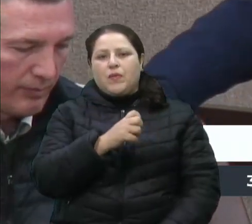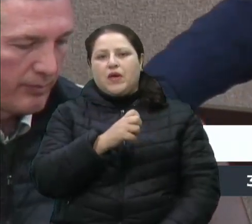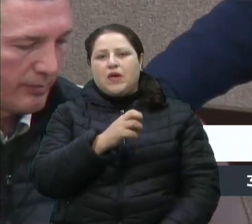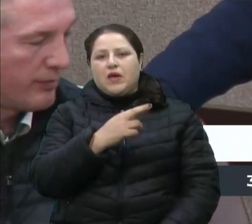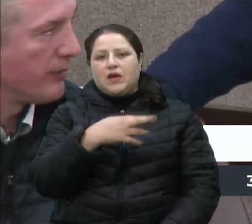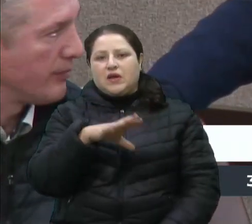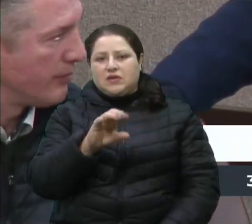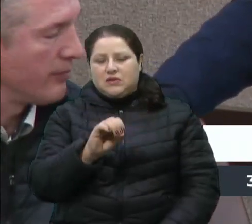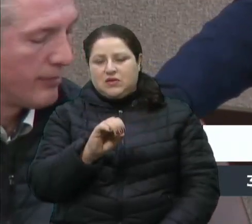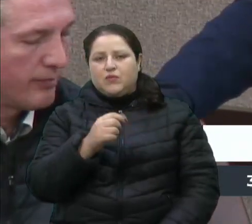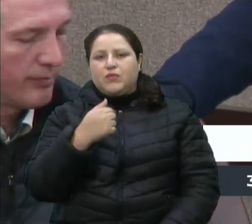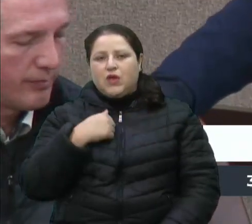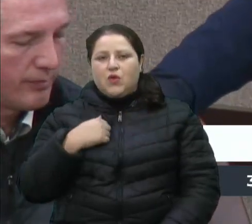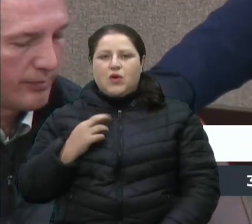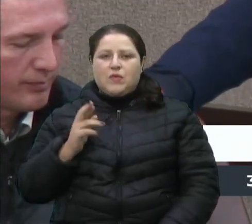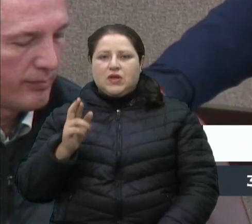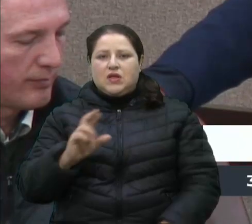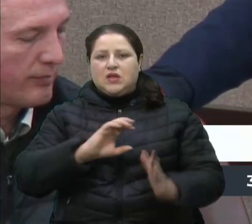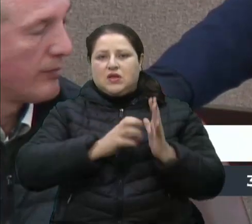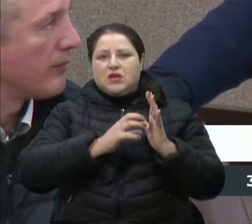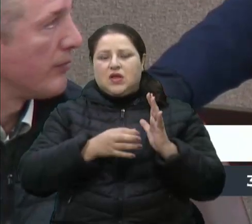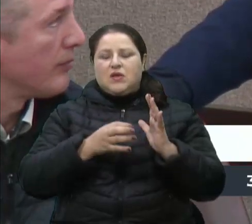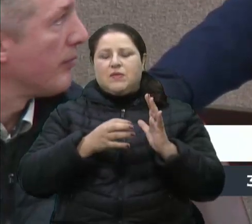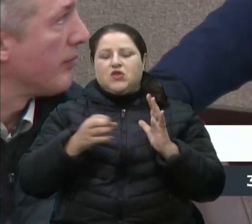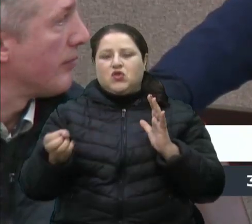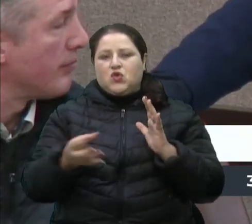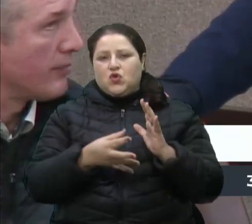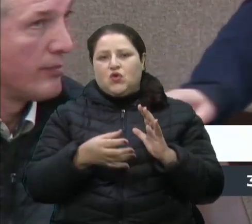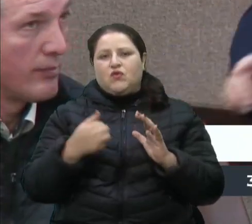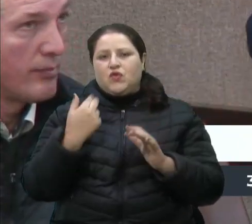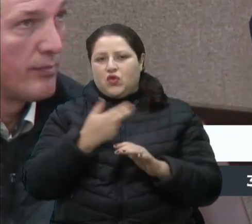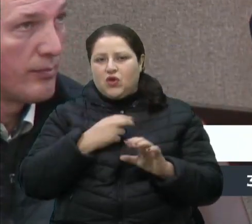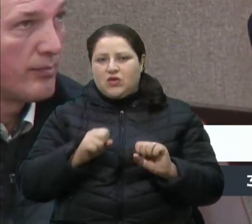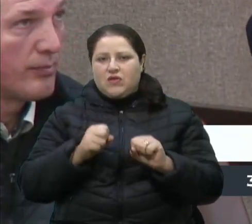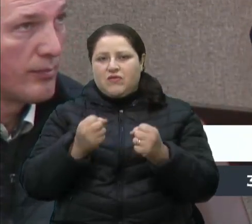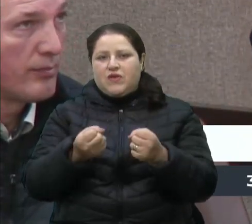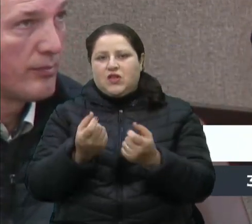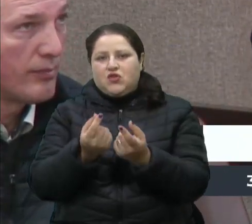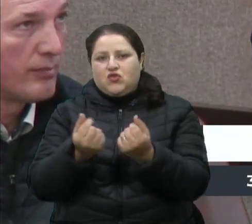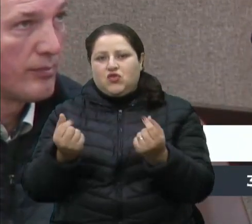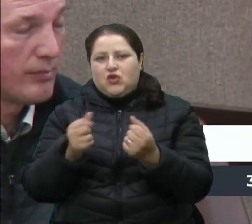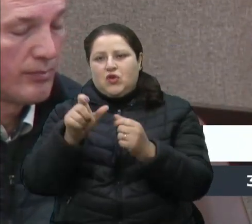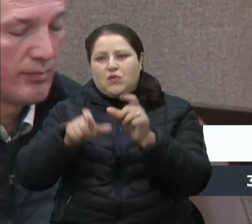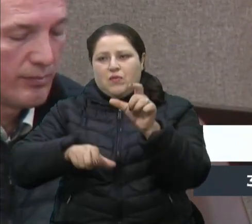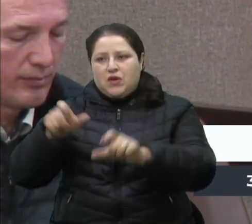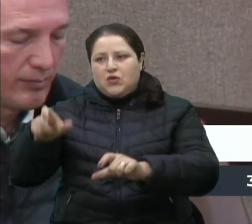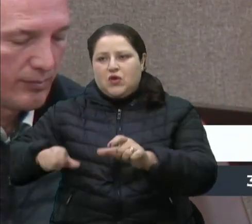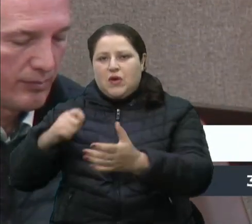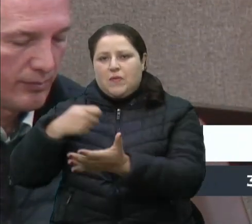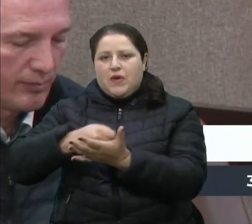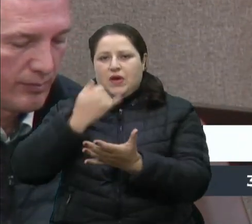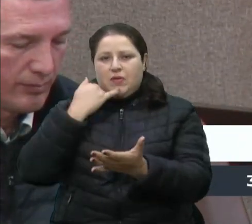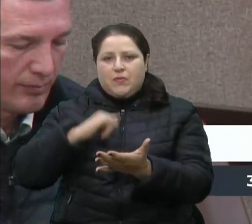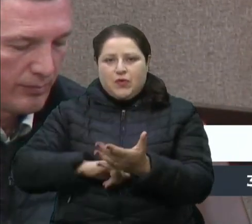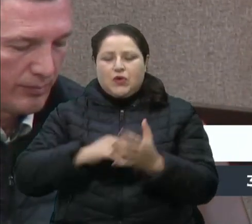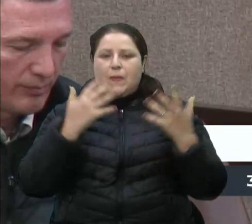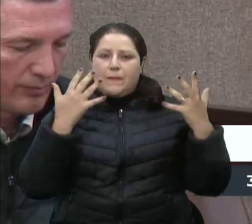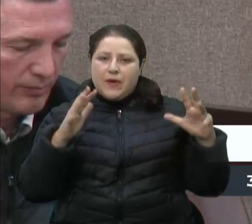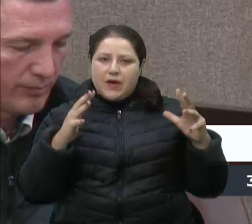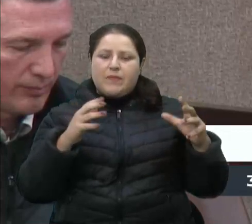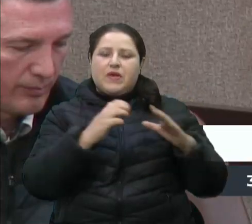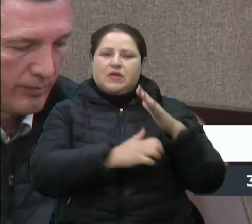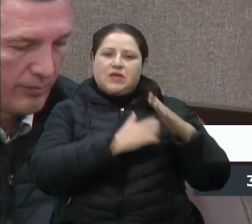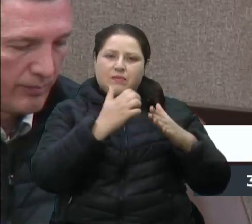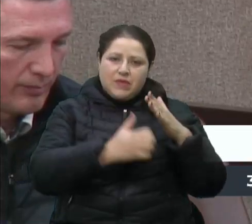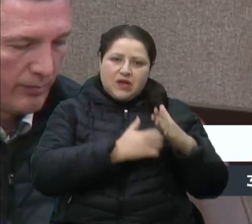bancada do Novo, a gente vai defender, sim, o dinheiro de quem está lá pagando impostos. Parabéns à Codeca, parabéns aos